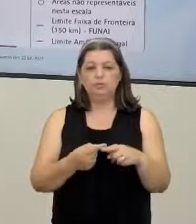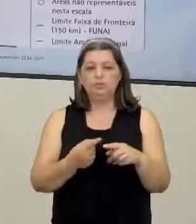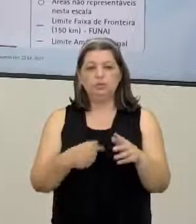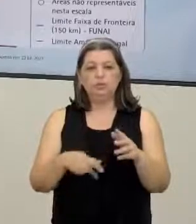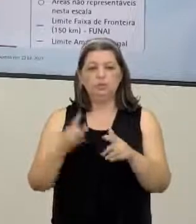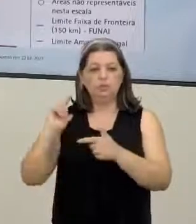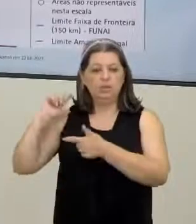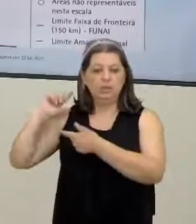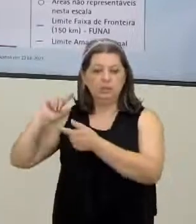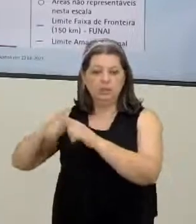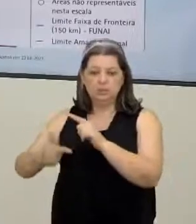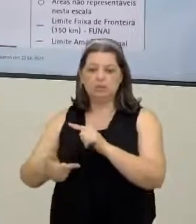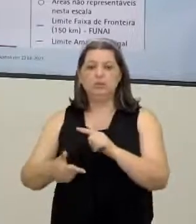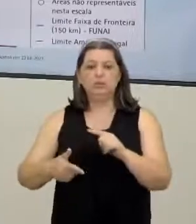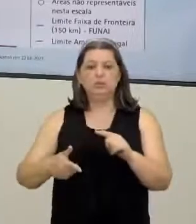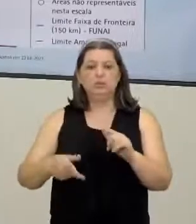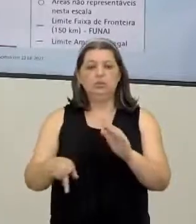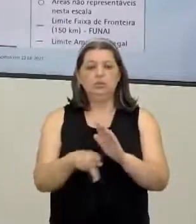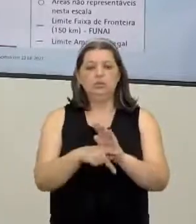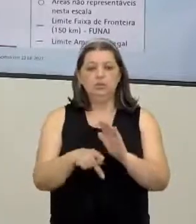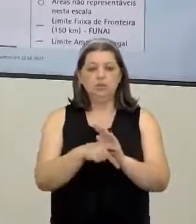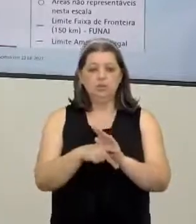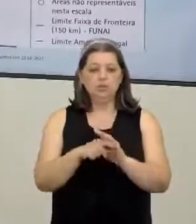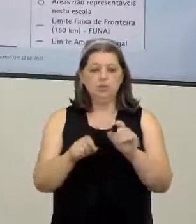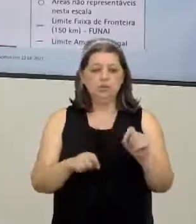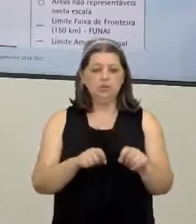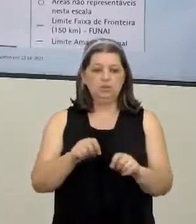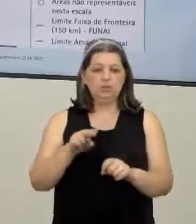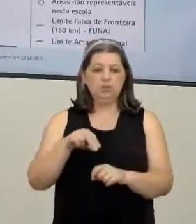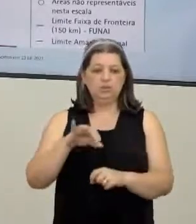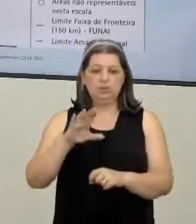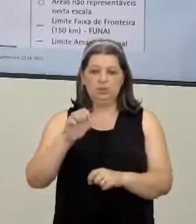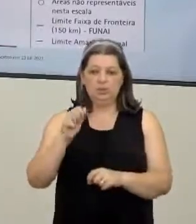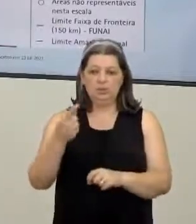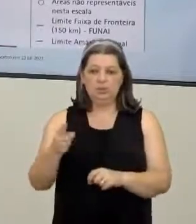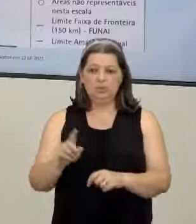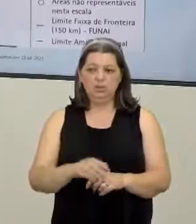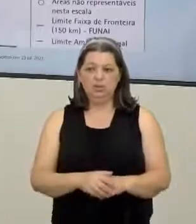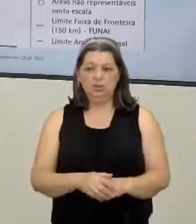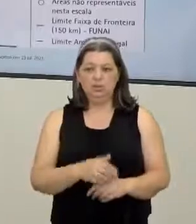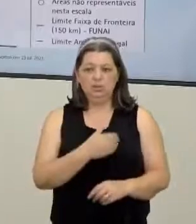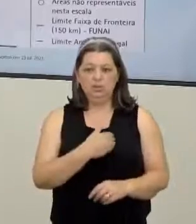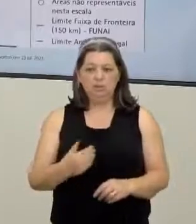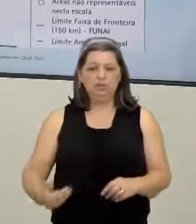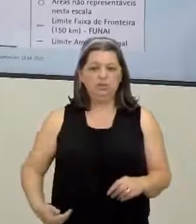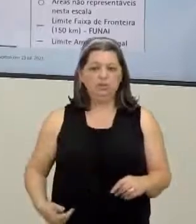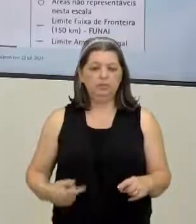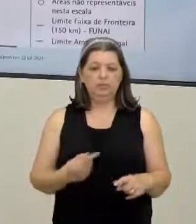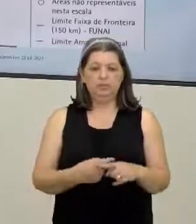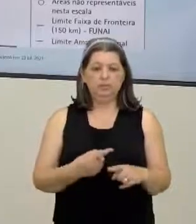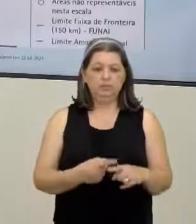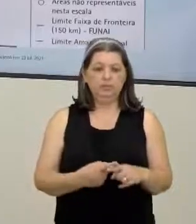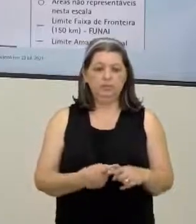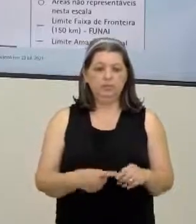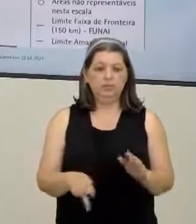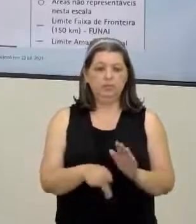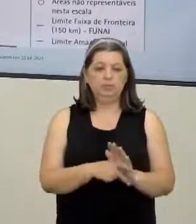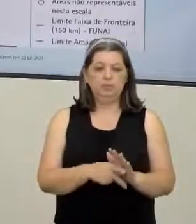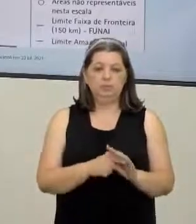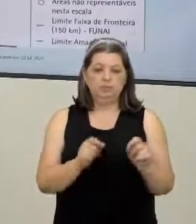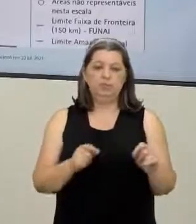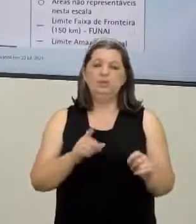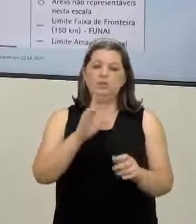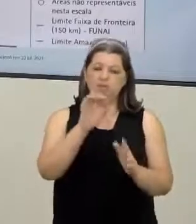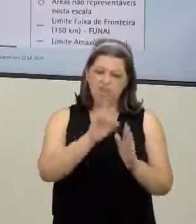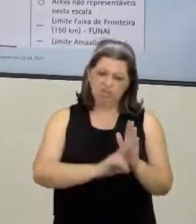tradicional Elas pertencem à união Então elas dão o direito De uso e fruto Para os indígenas Na realidade Os direitos já são